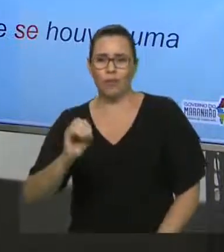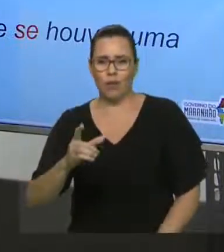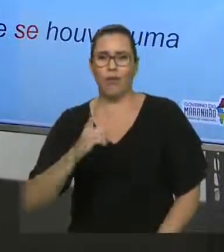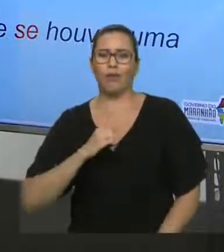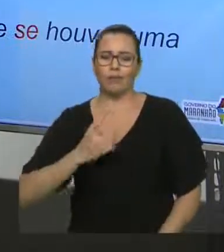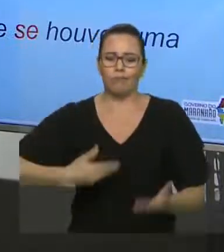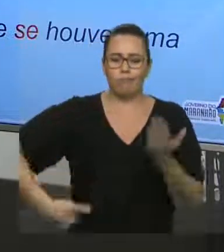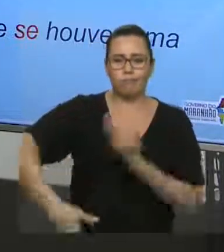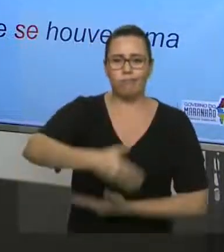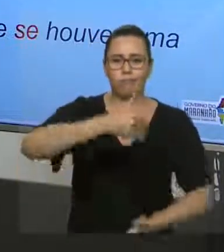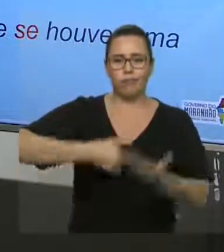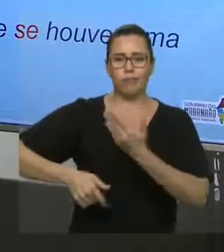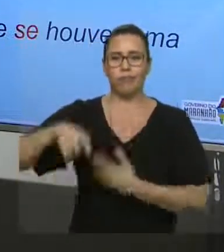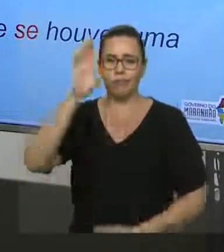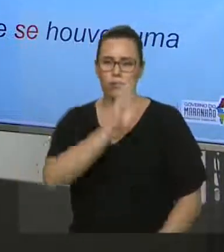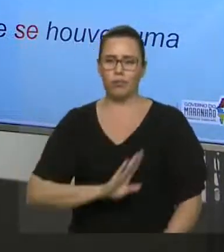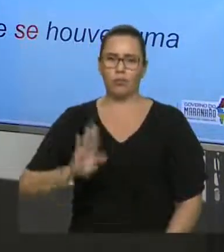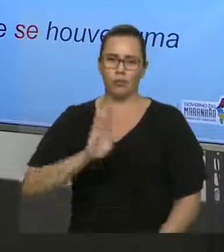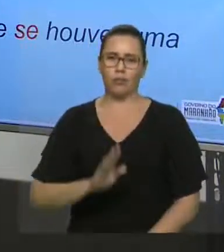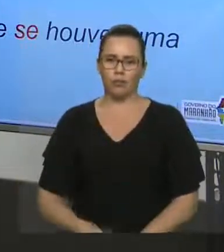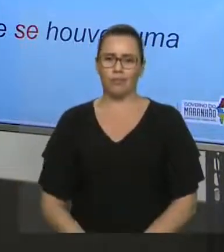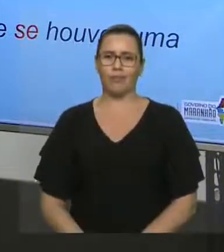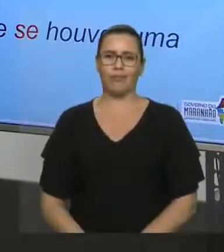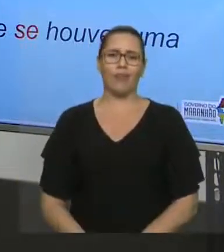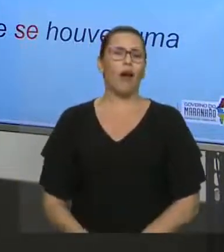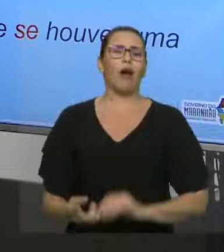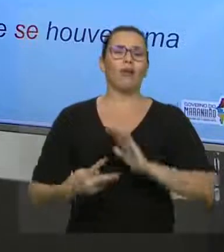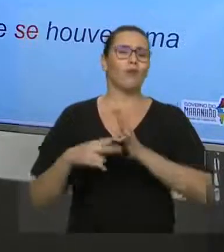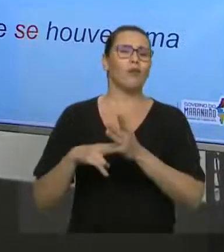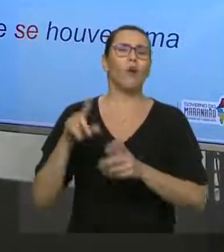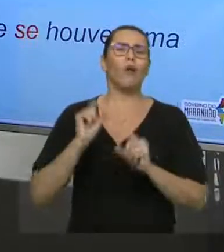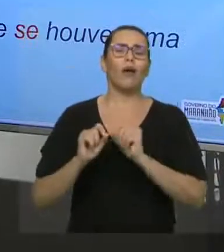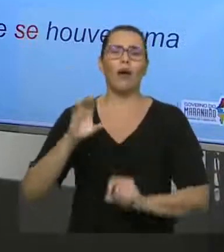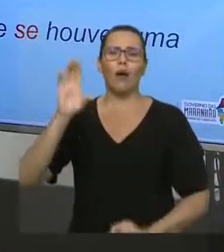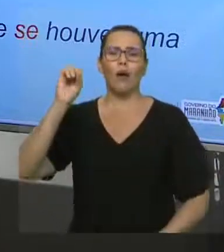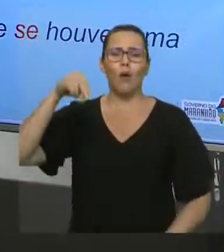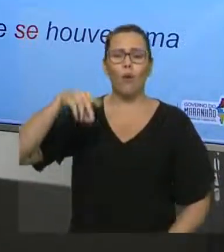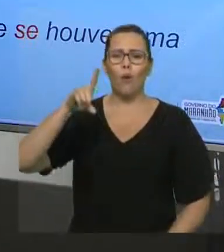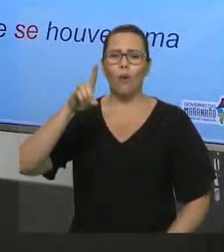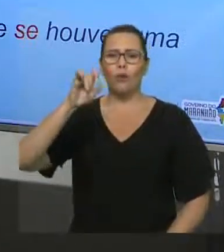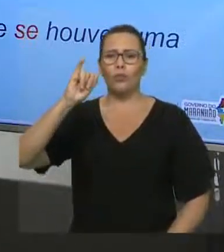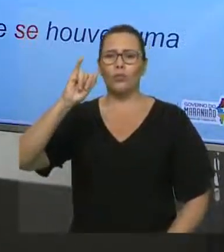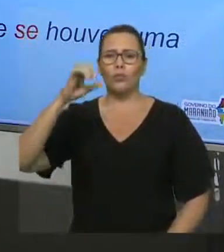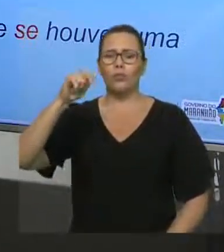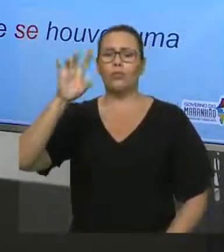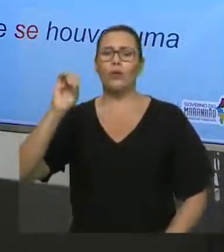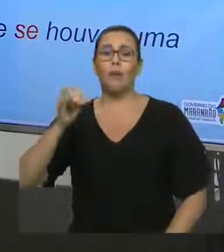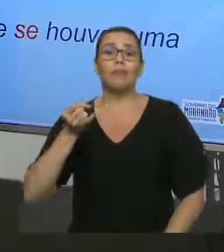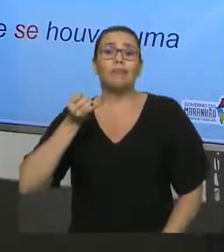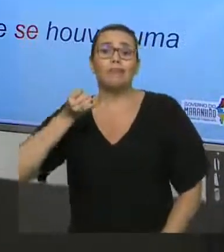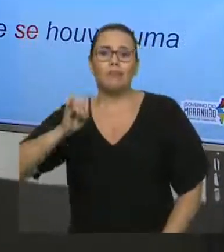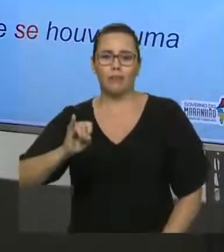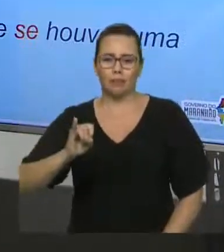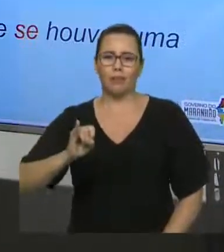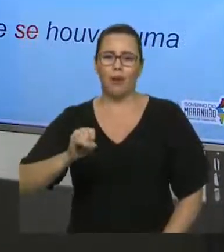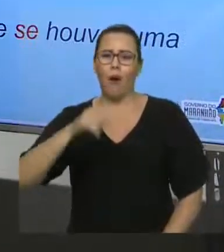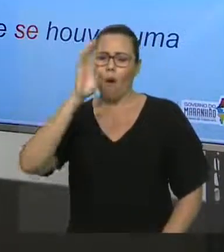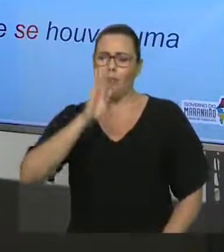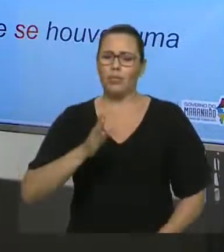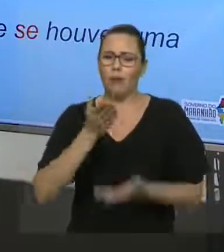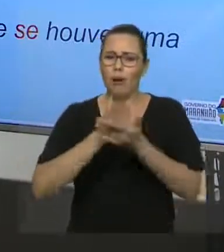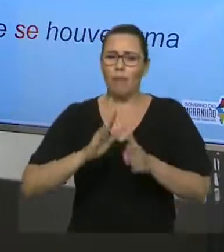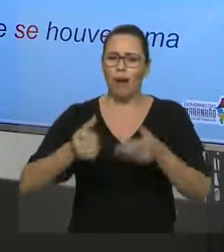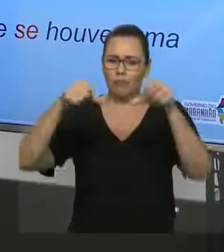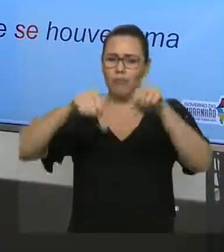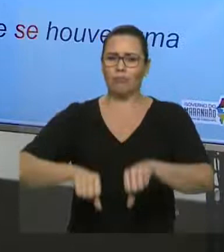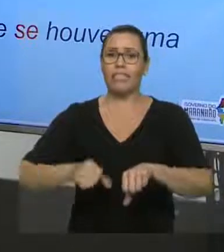né? É a cooperação nacional. Então, do mesmo jeito que eu tenho na frase anterior, ali eu tenho uma oração, lembra comigo, a